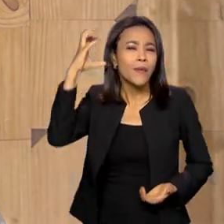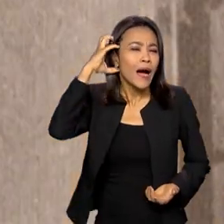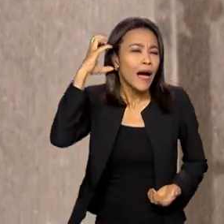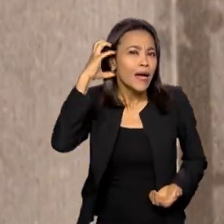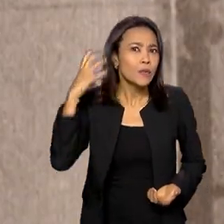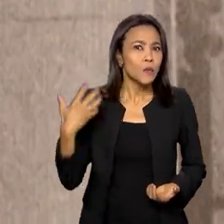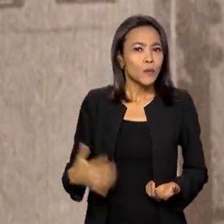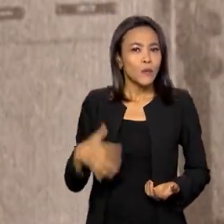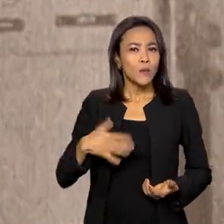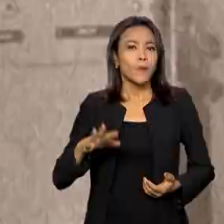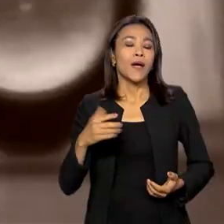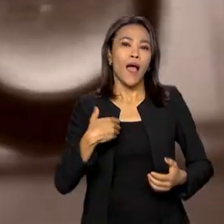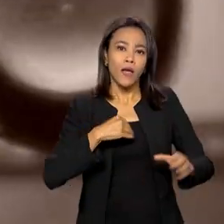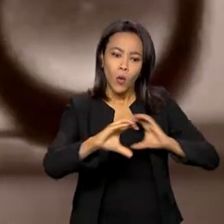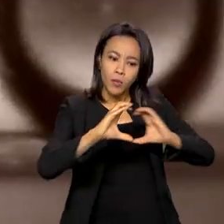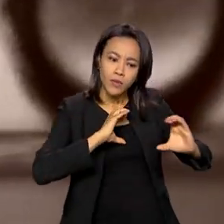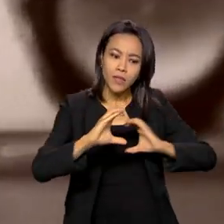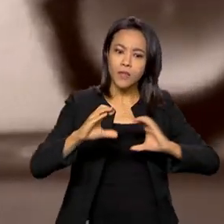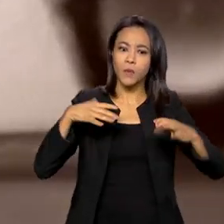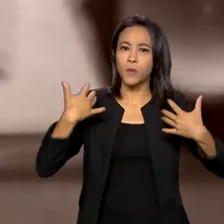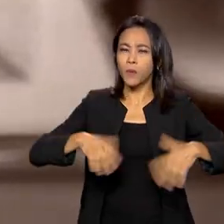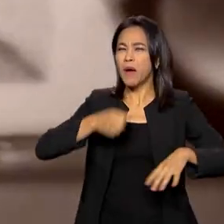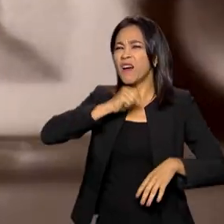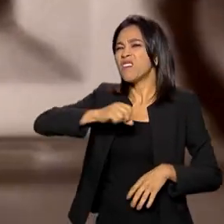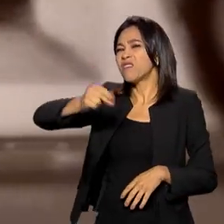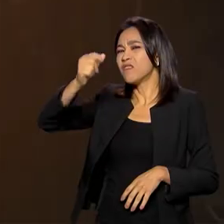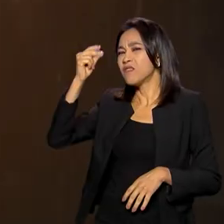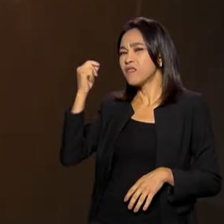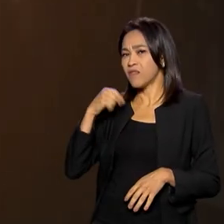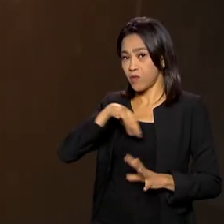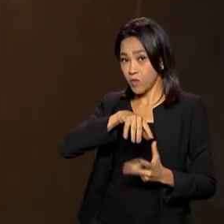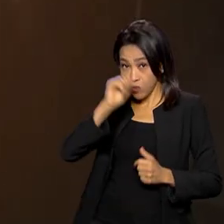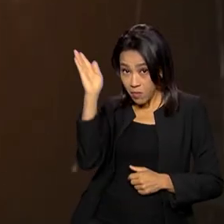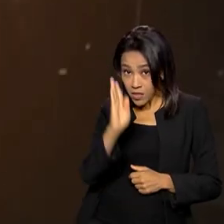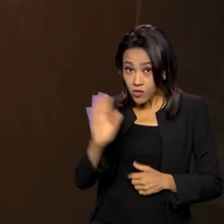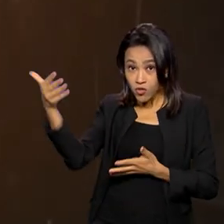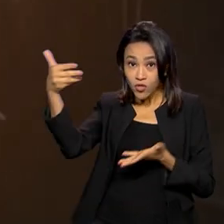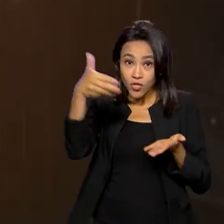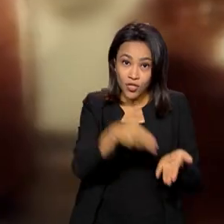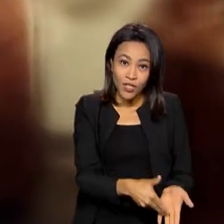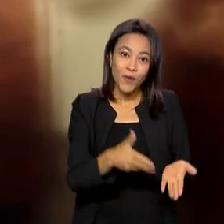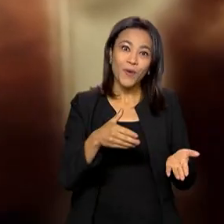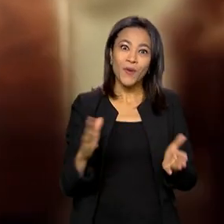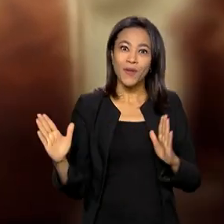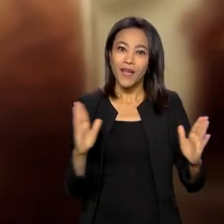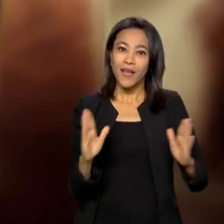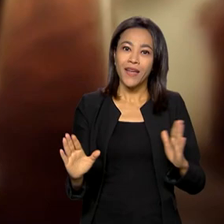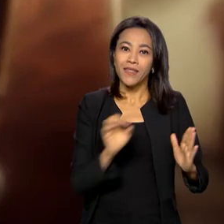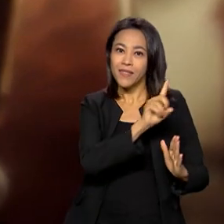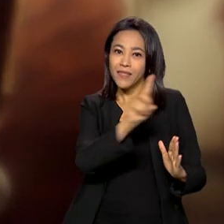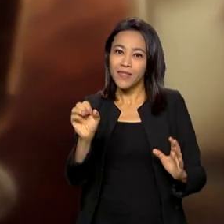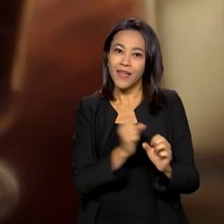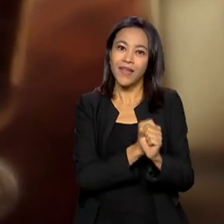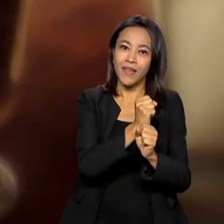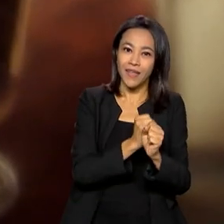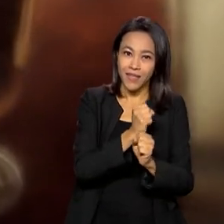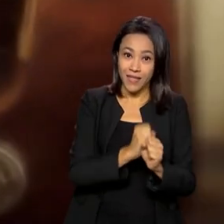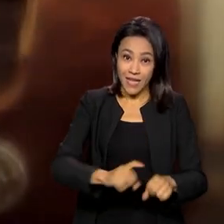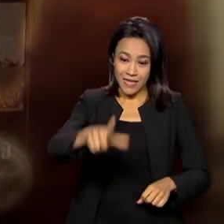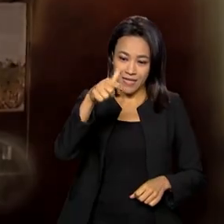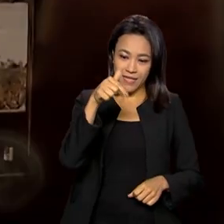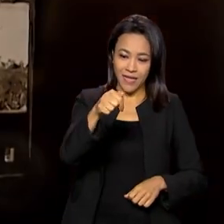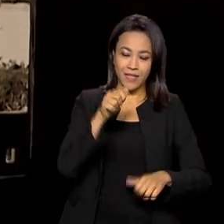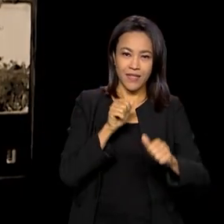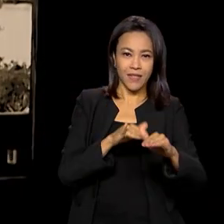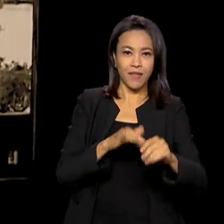meios de comunicação mais antigos do mundo. No Brasil, ele chegou justamente no centenário da Independência, em 7 de setembro